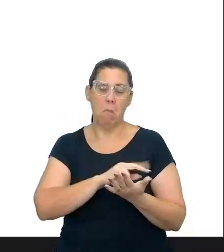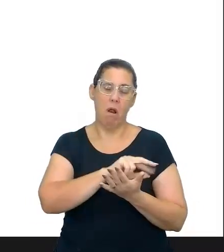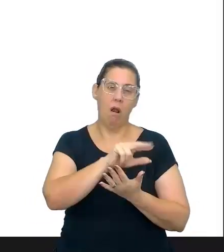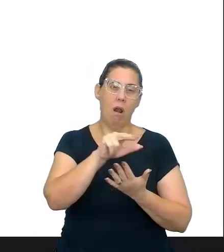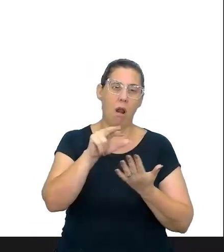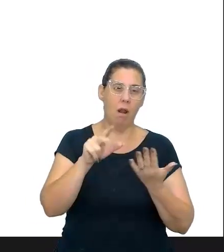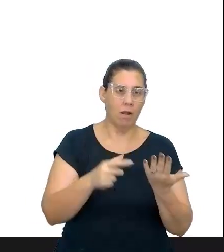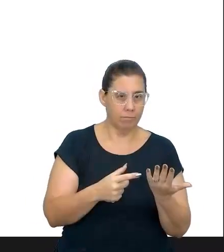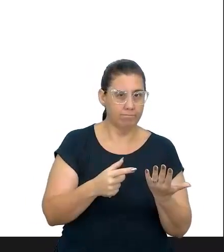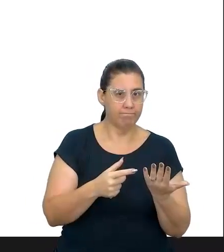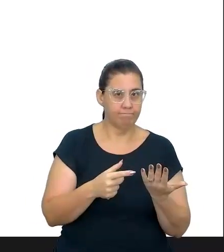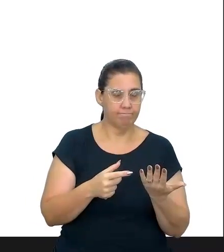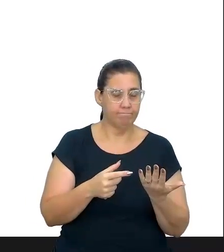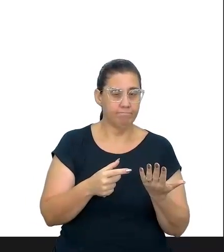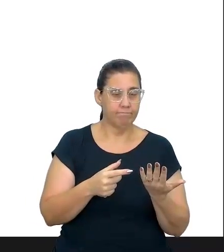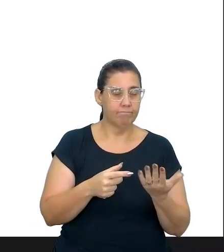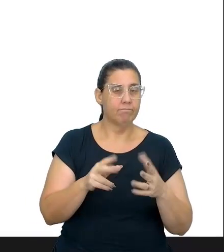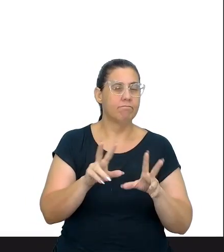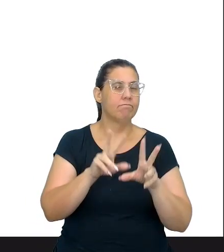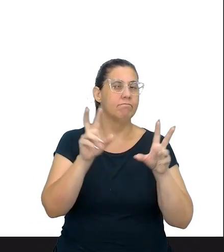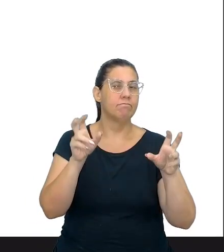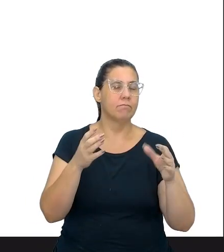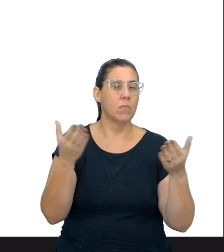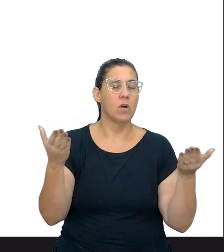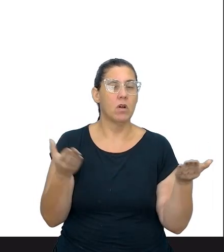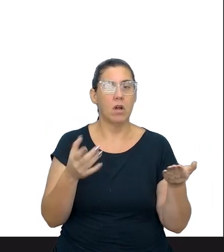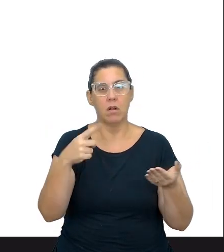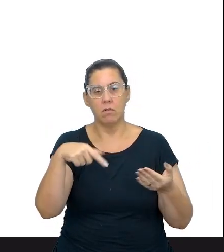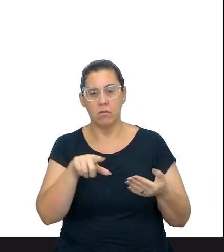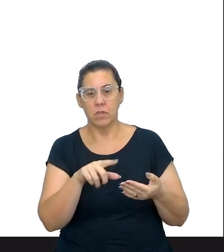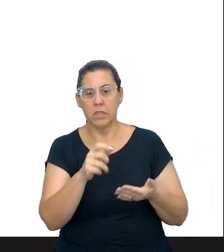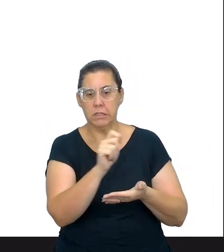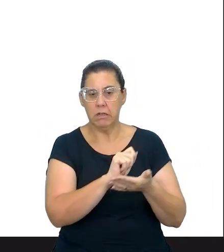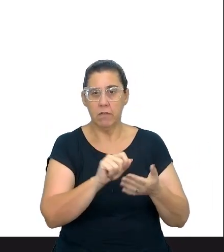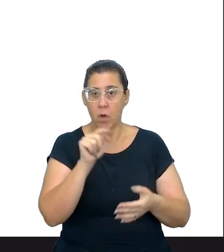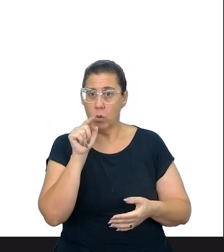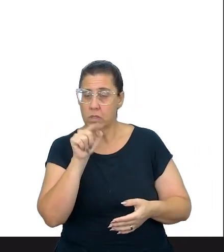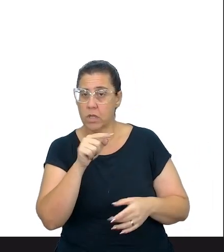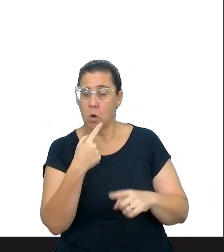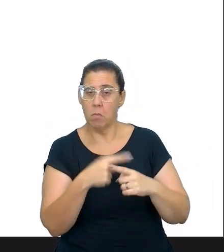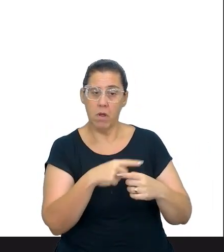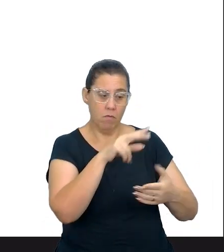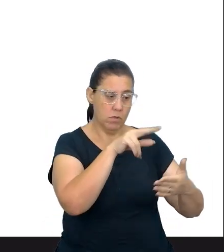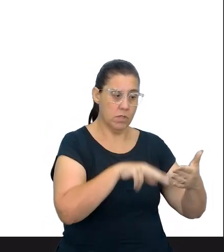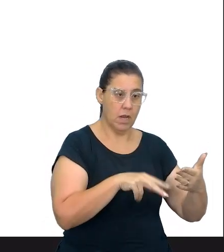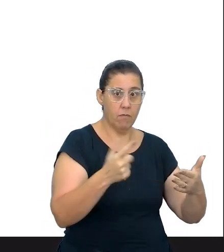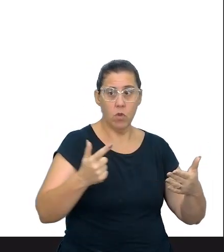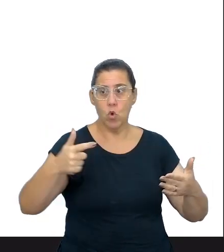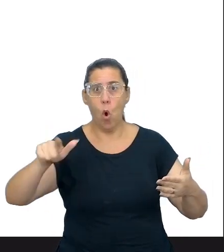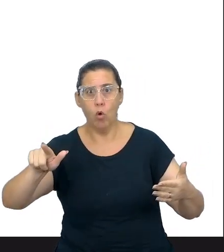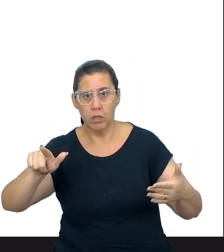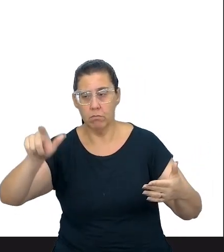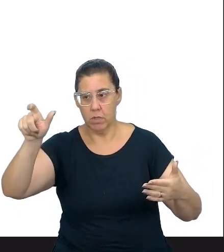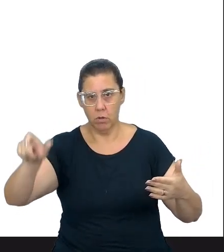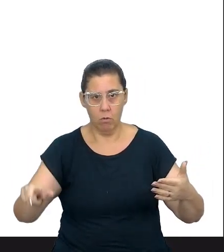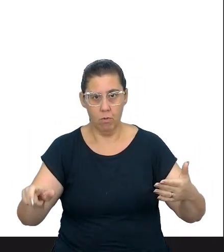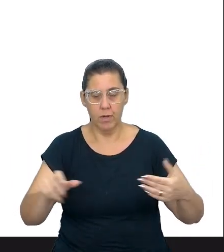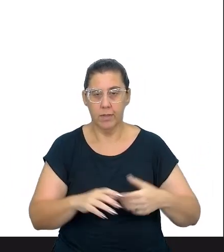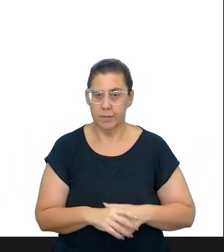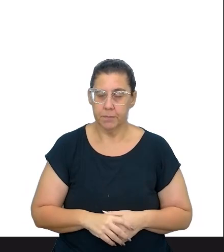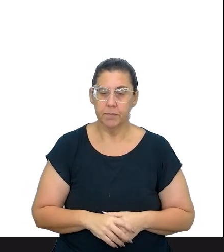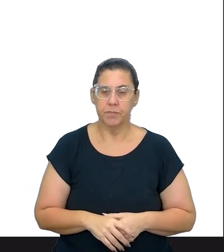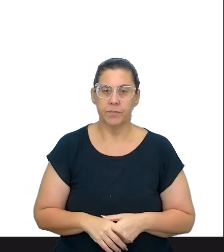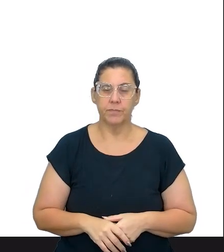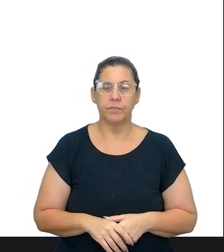pontos de vista, né? Chegou agora de você escrever o seu, porque até então o que você leu era ponto de vista do escritor, né? Daquele